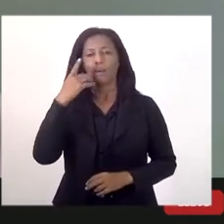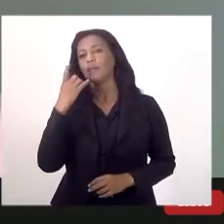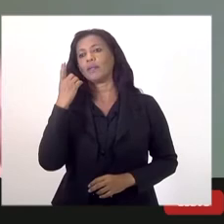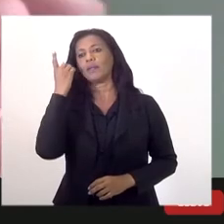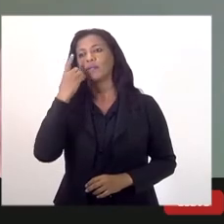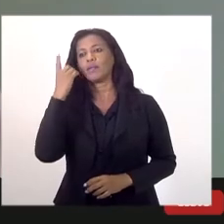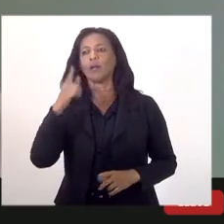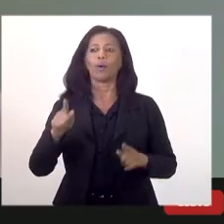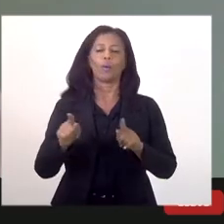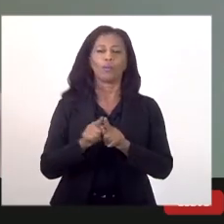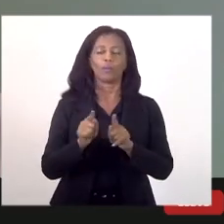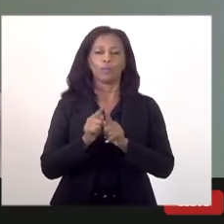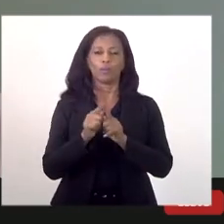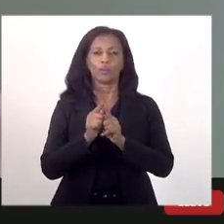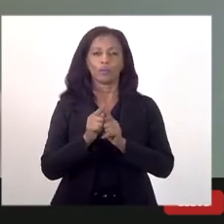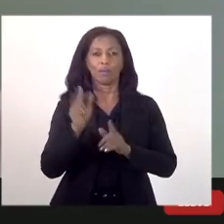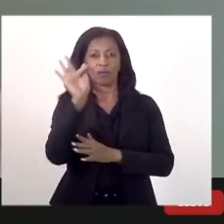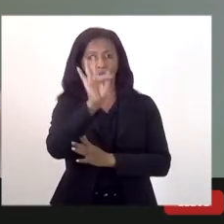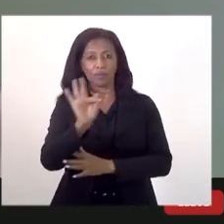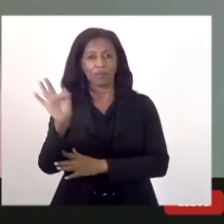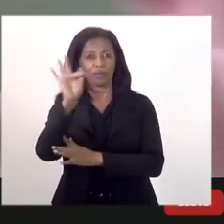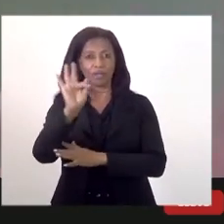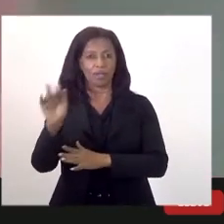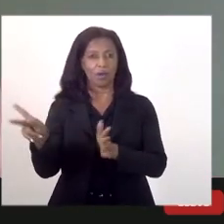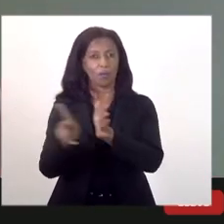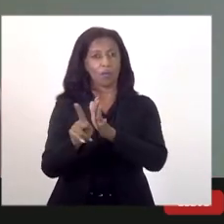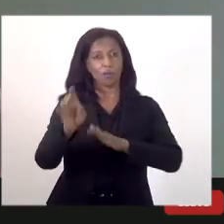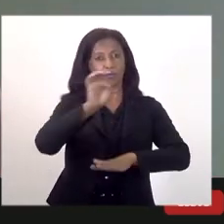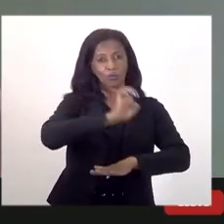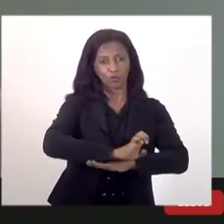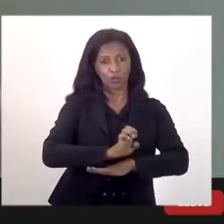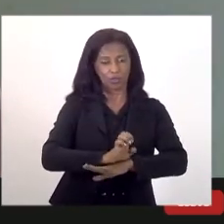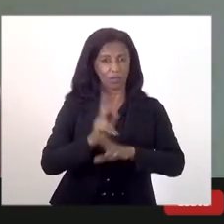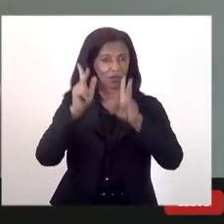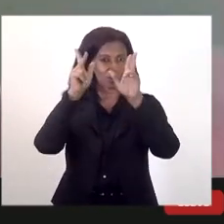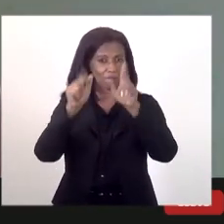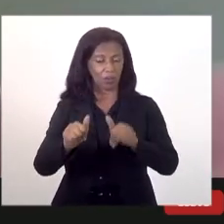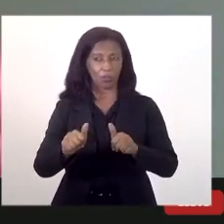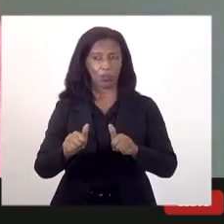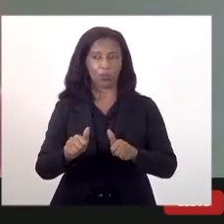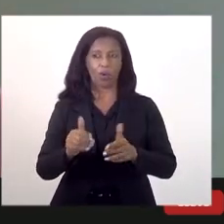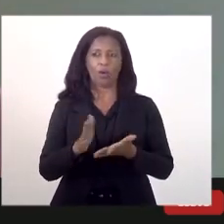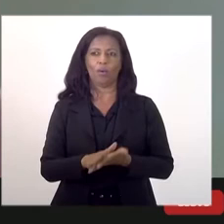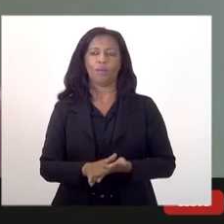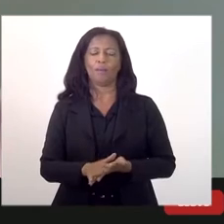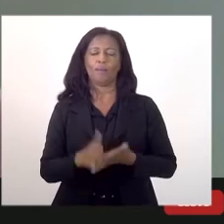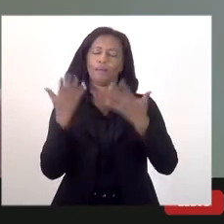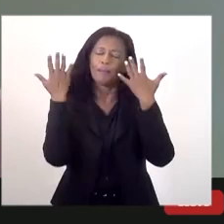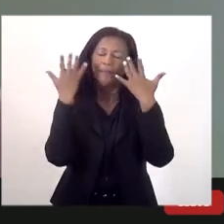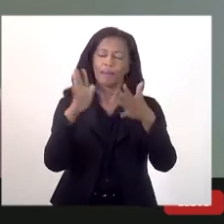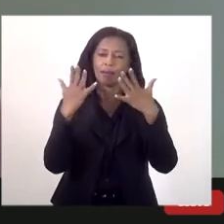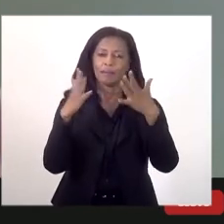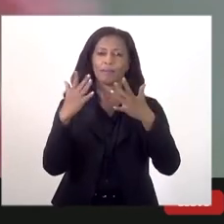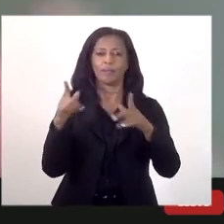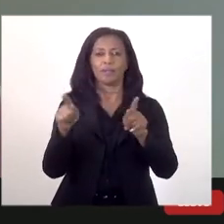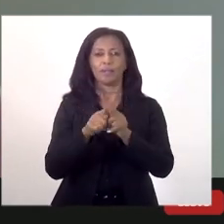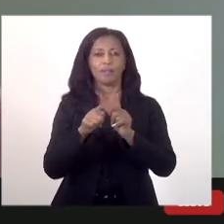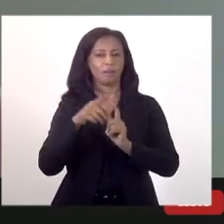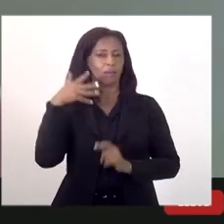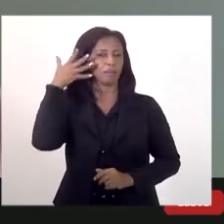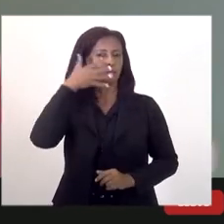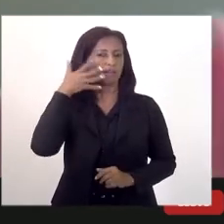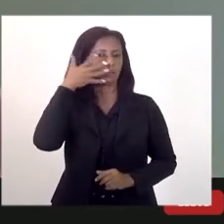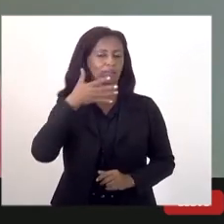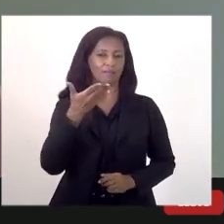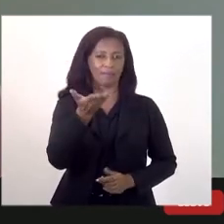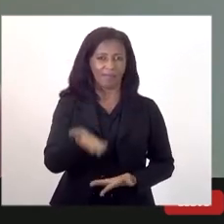parlamentares federais do nosso Estado que nos representam em Brasília. Então, parabenizando mais uma vez o Fórum, a